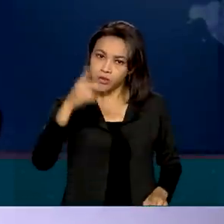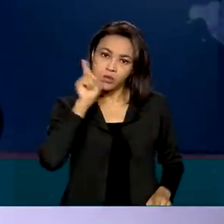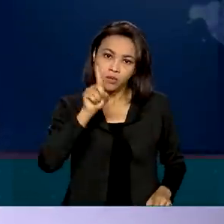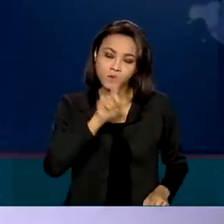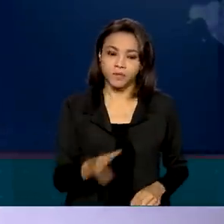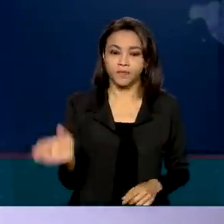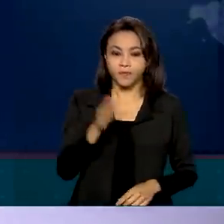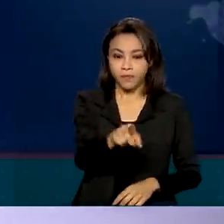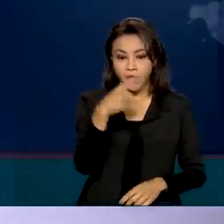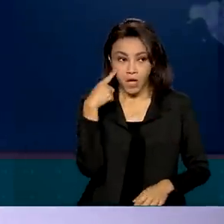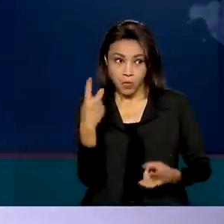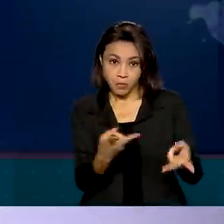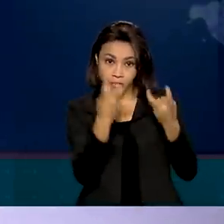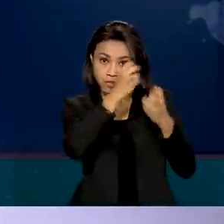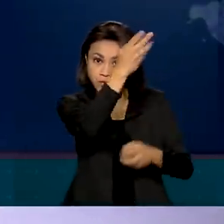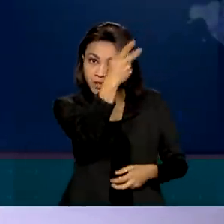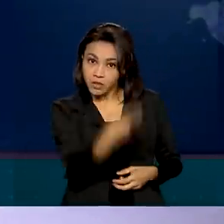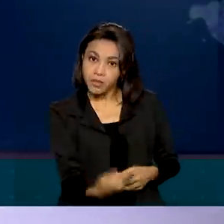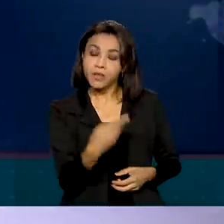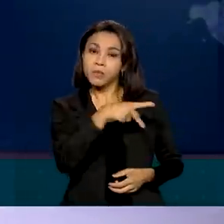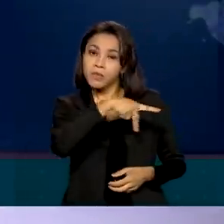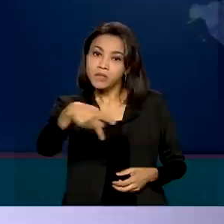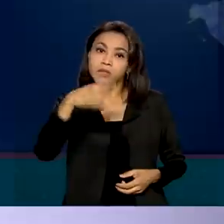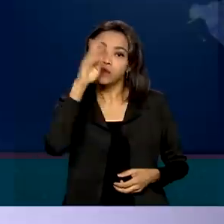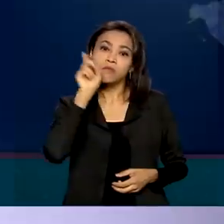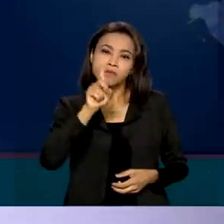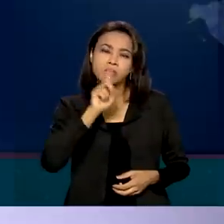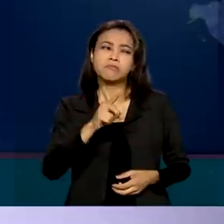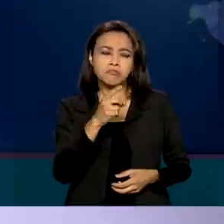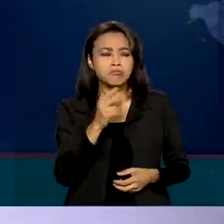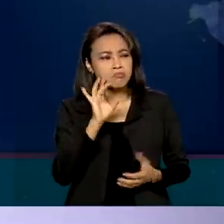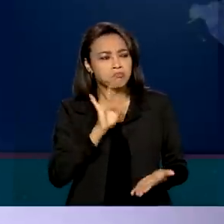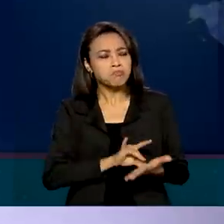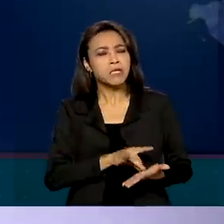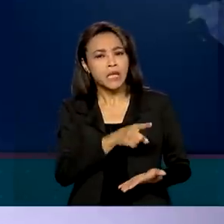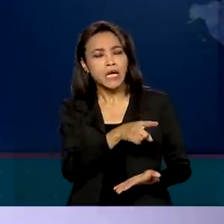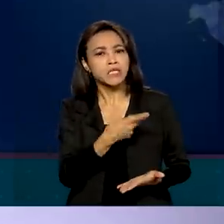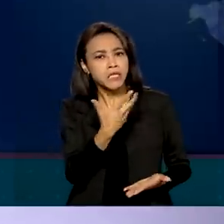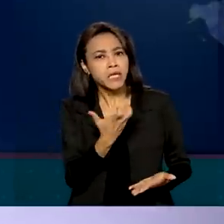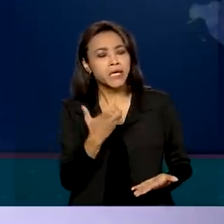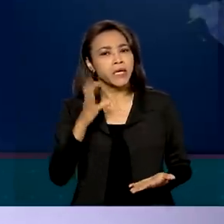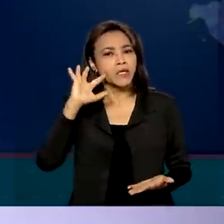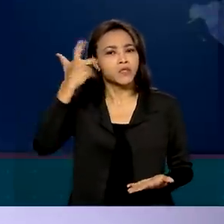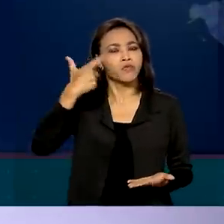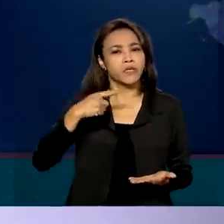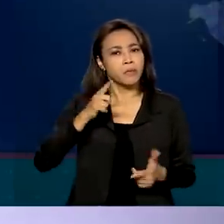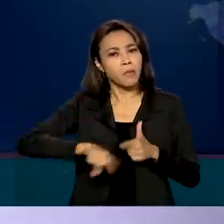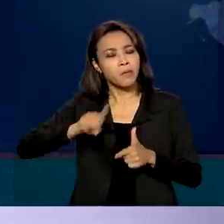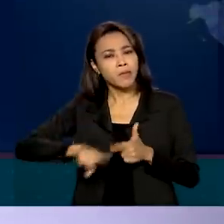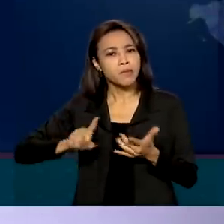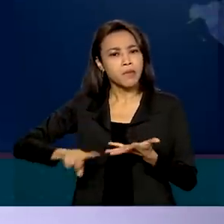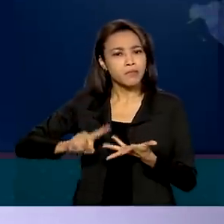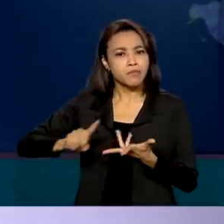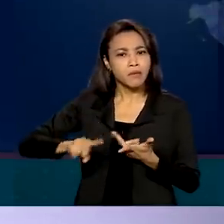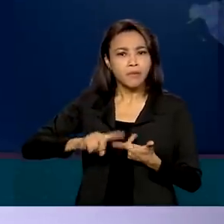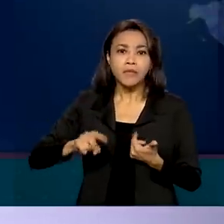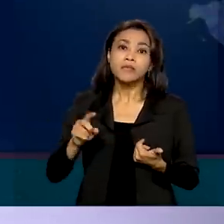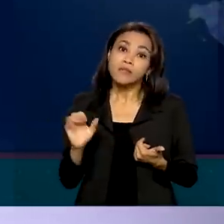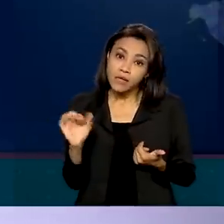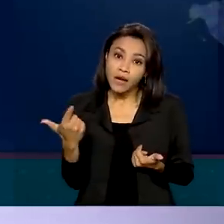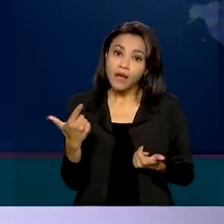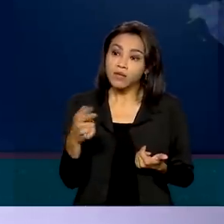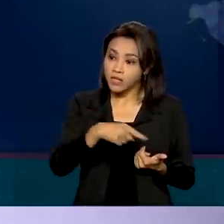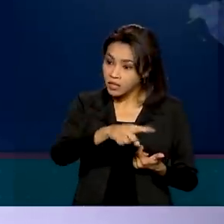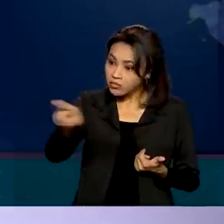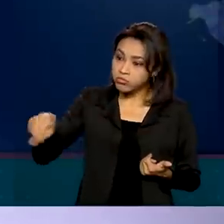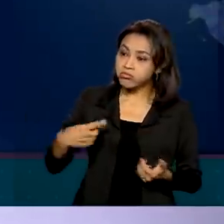muita sinceridade e muita vontade em resolver certos problemas que fogem, obviamente, de